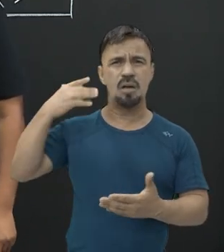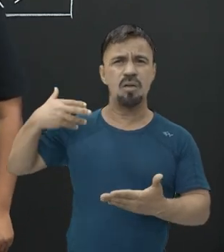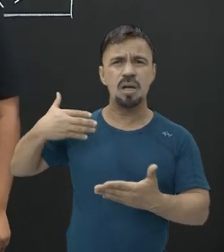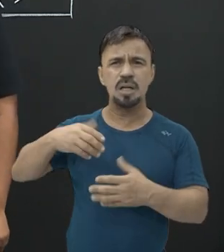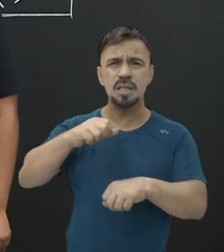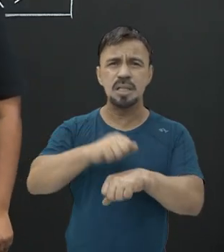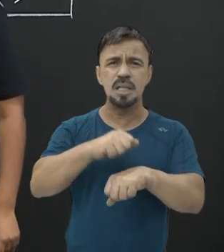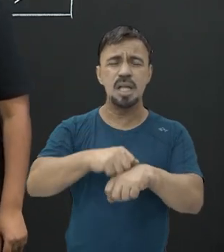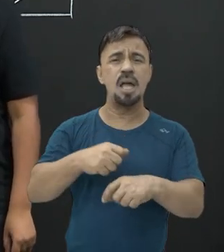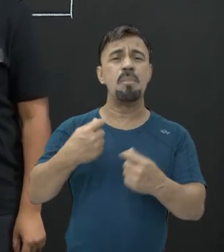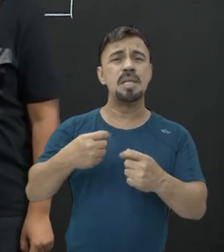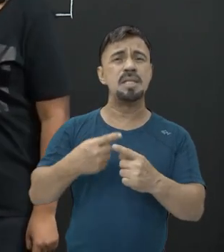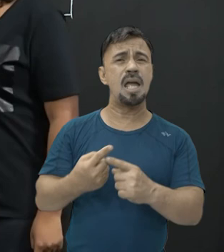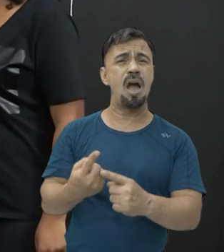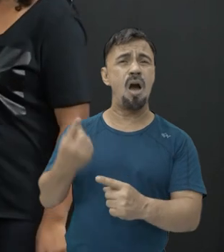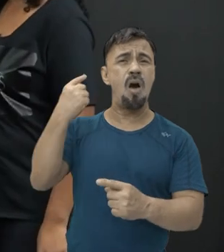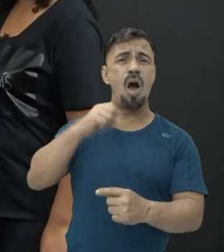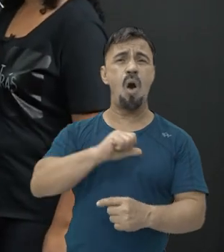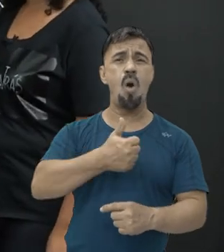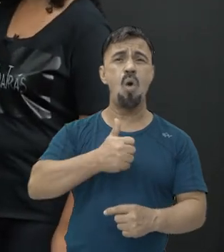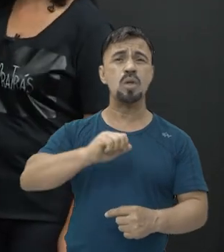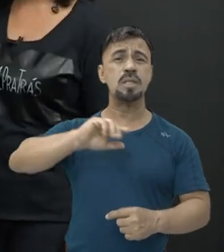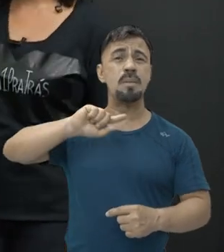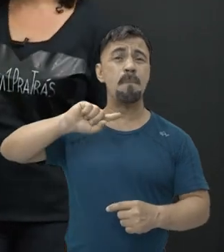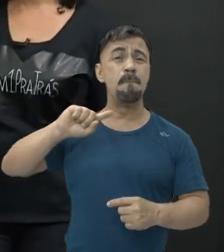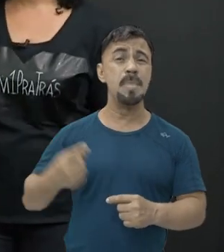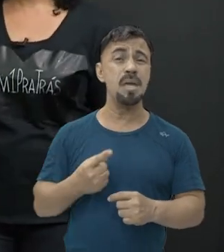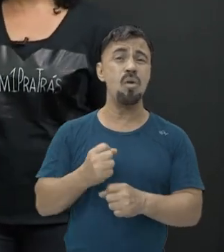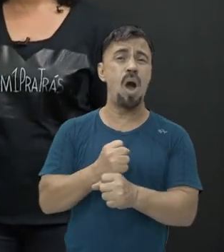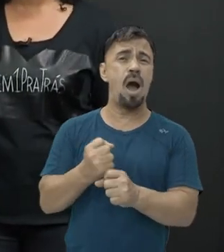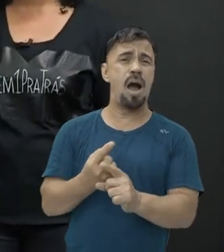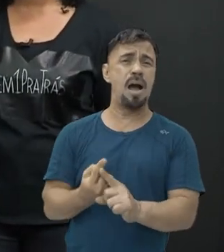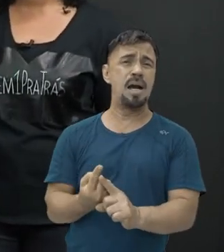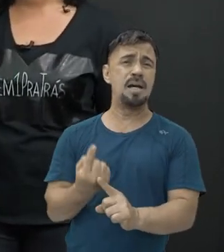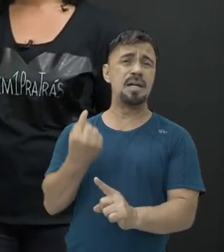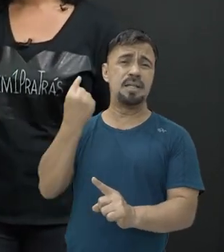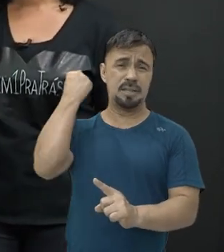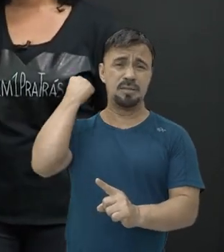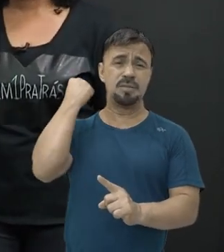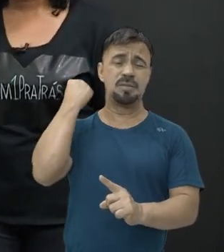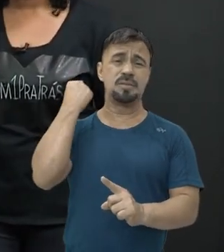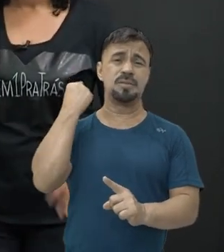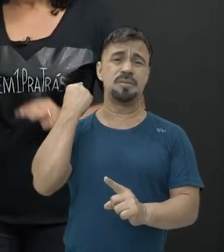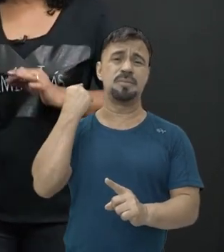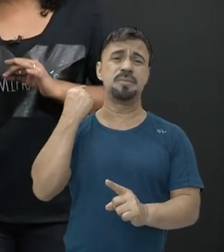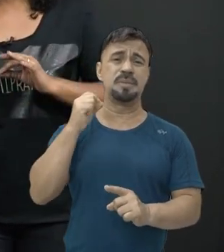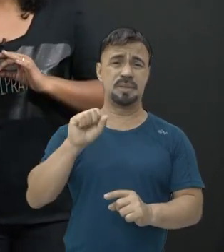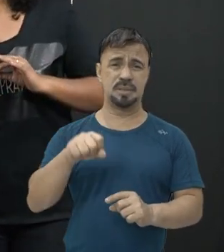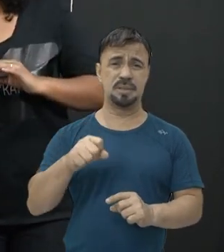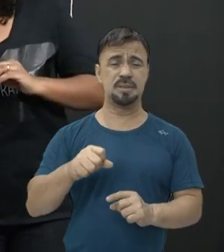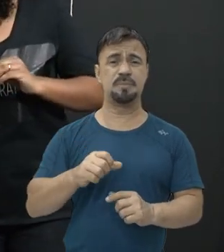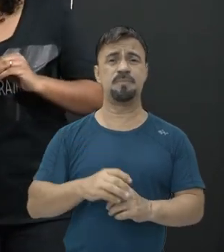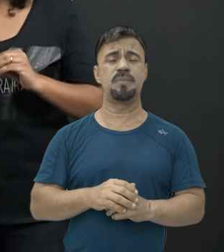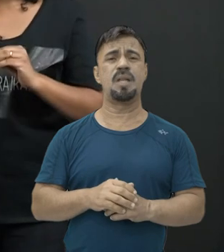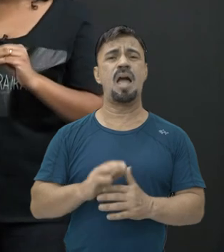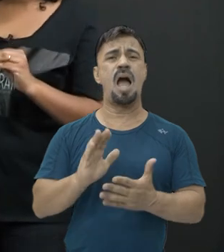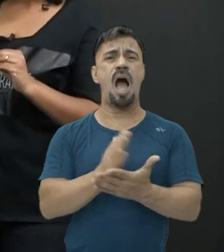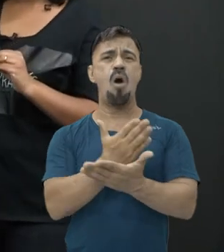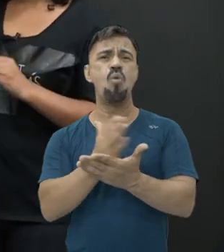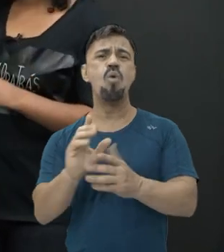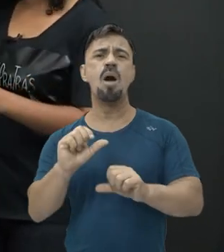algo muito antigo, 11 mil anos, e que tem processos de fossilização bem diferentes? Sim. Podem ter algumas